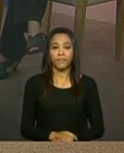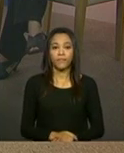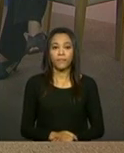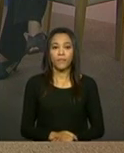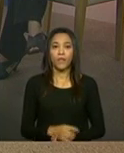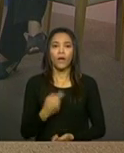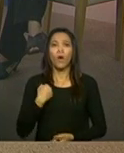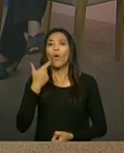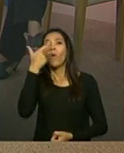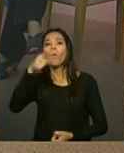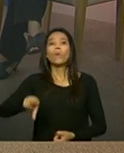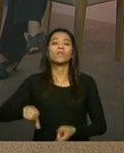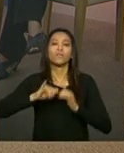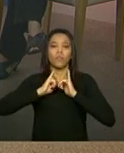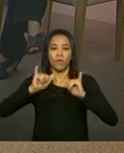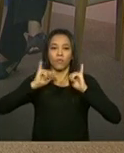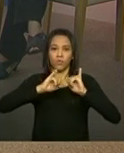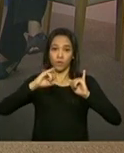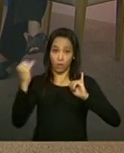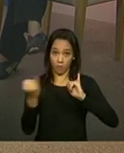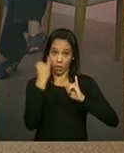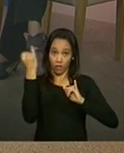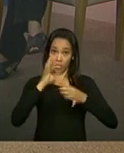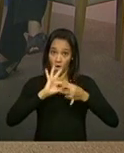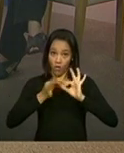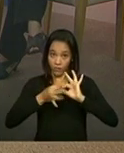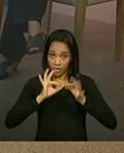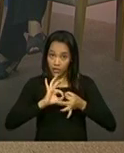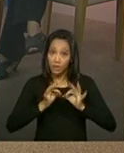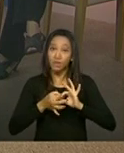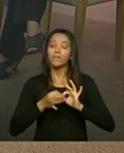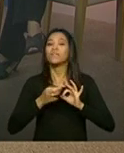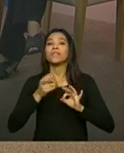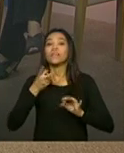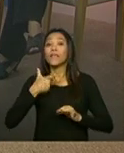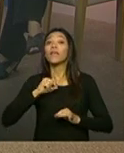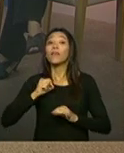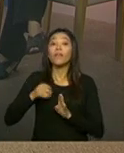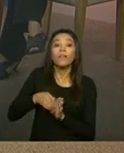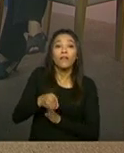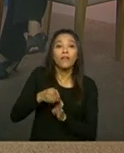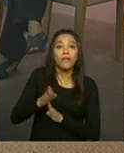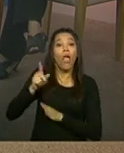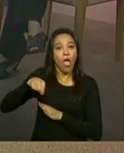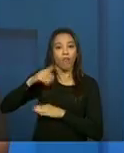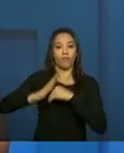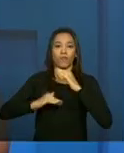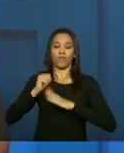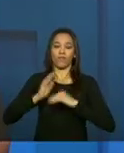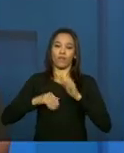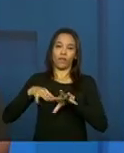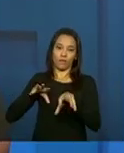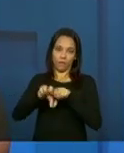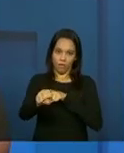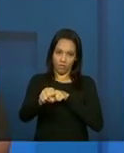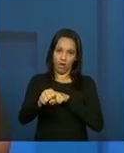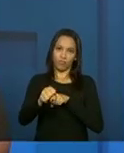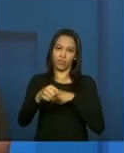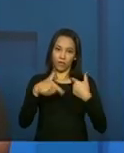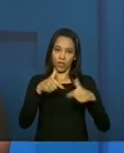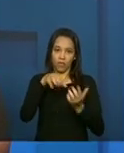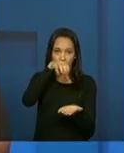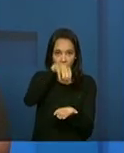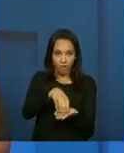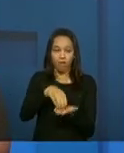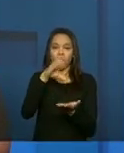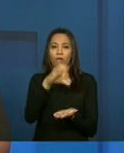Outros dados importantes sobre as oficinas é que ela é conduzida por técnicos de nível superior do CRAIS e